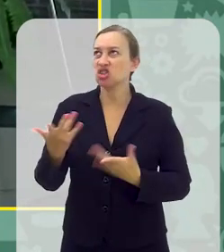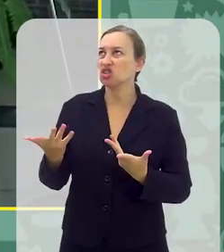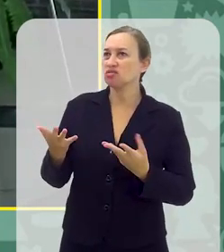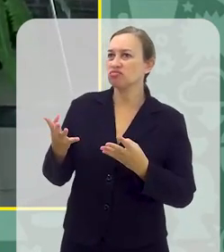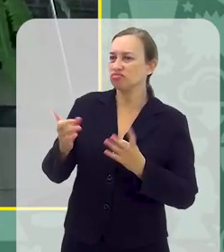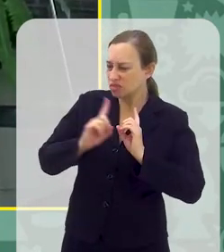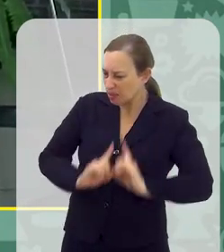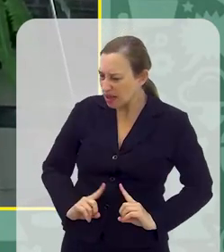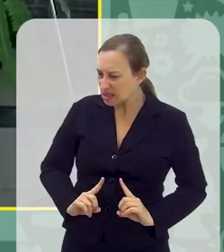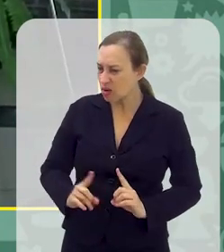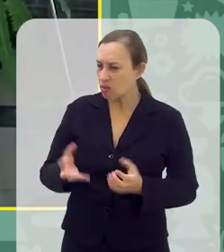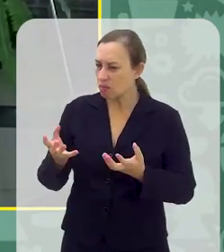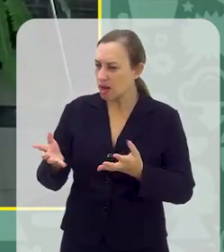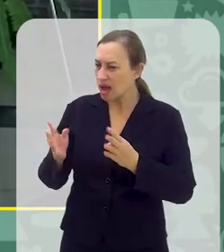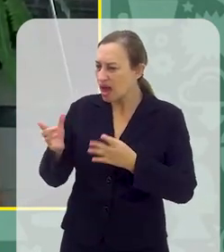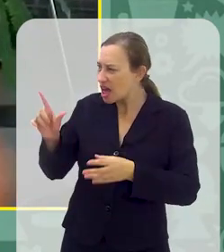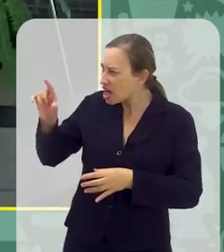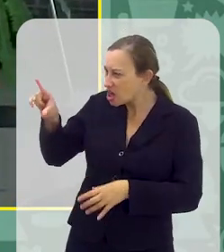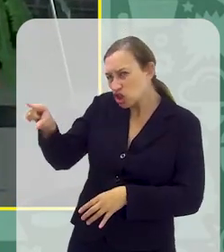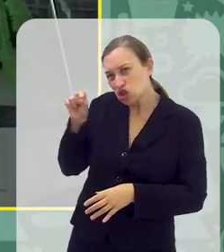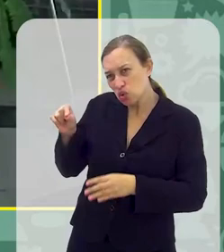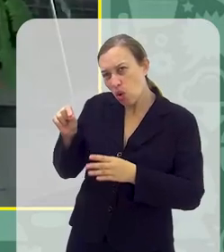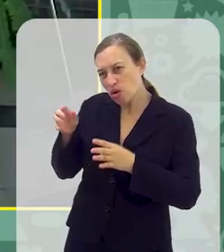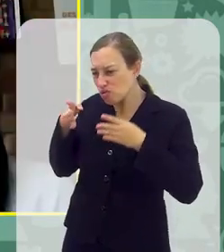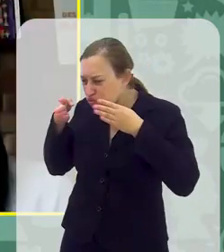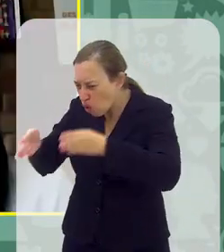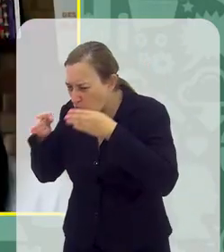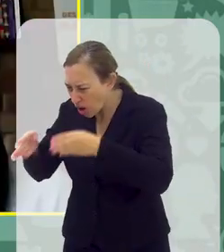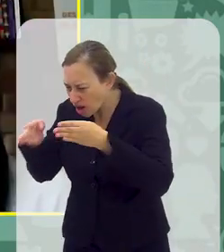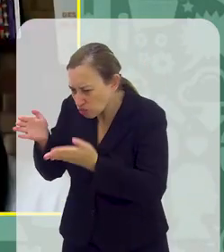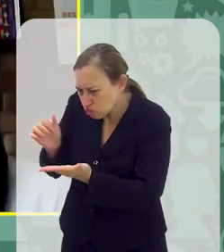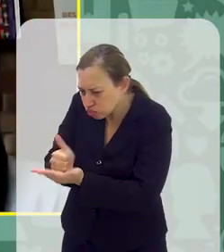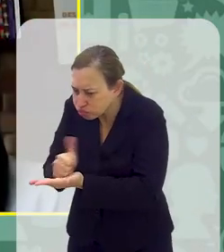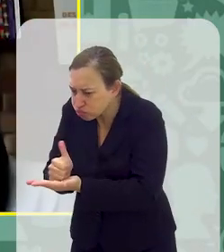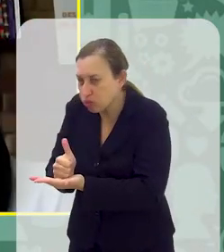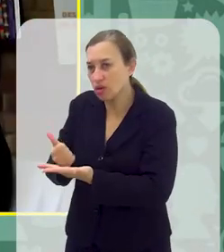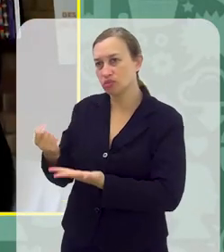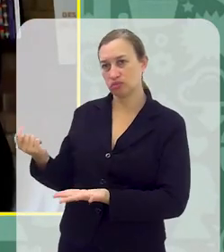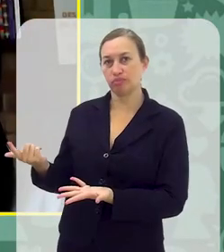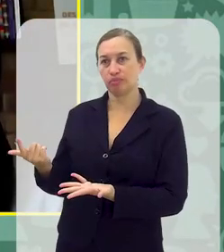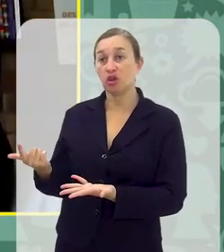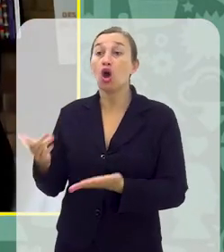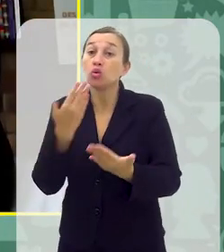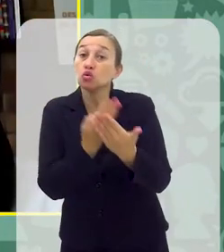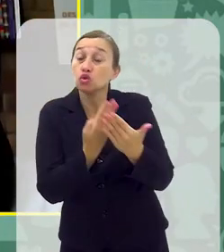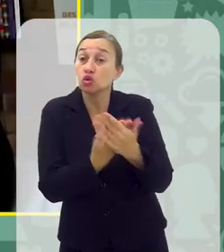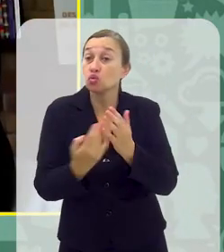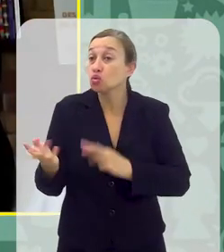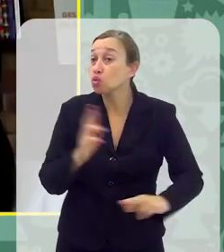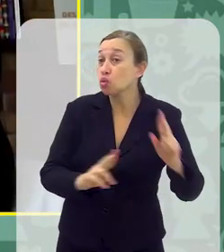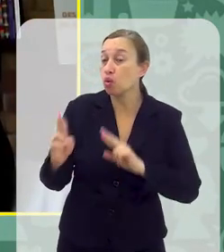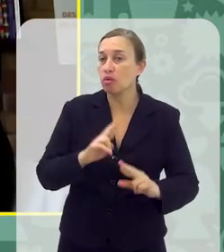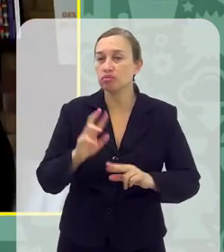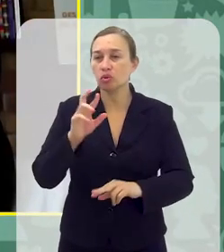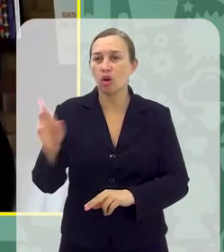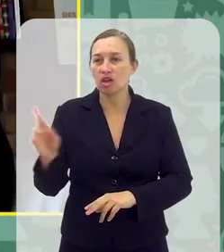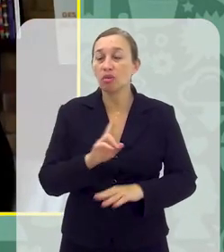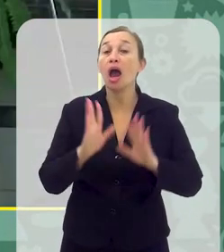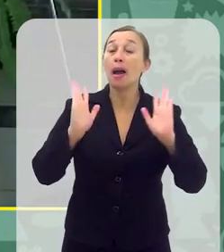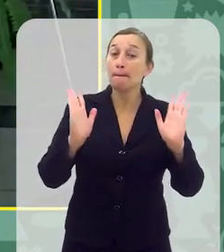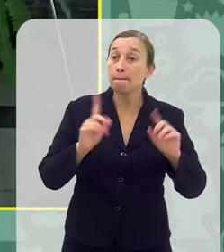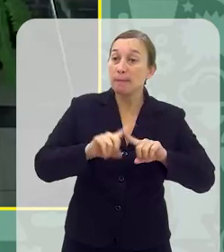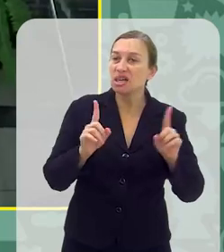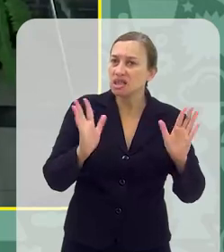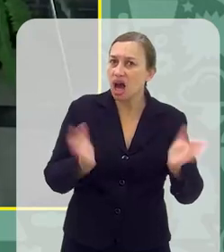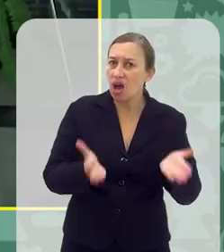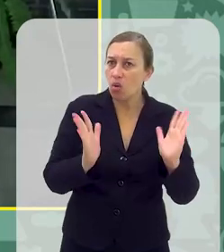energia É mais fácil de ficar ali, né, que nem um zumbizinho ali na tela Nos estudos de associação, isso não responde Agora,